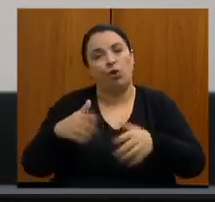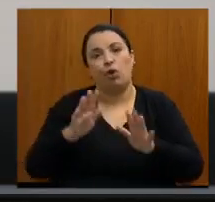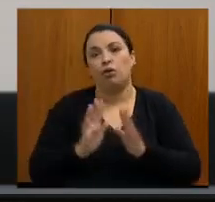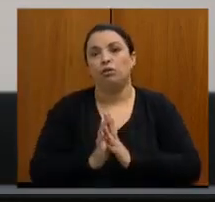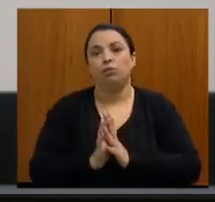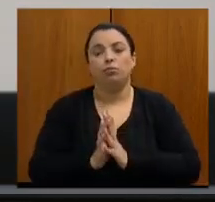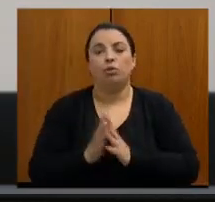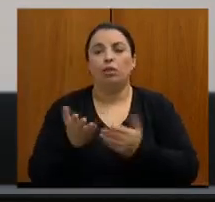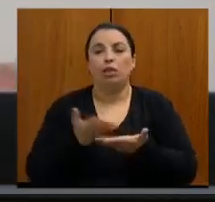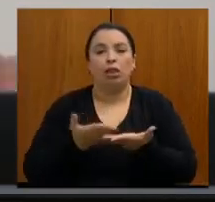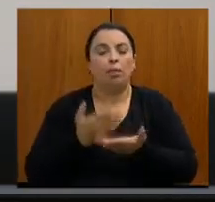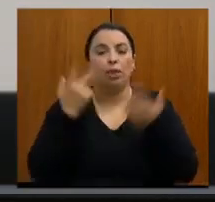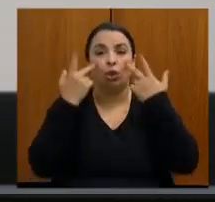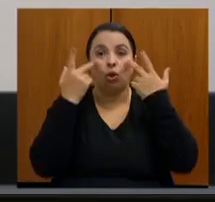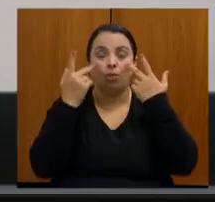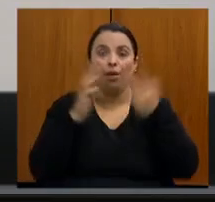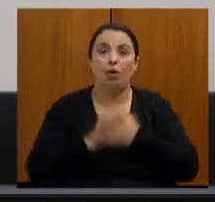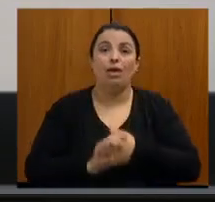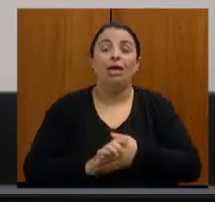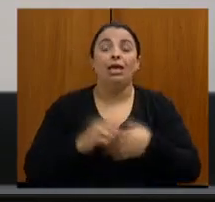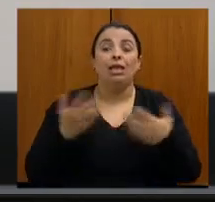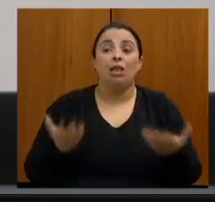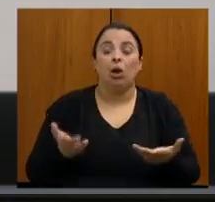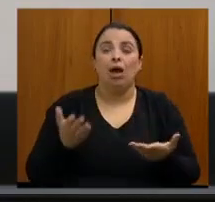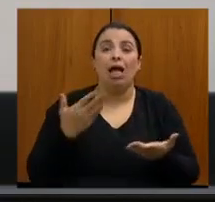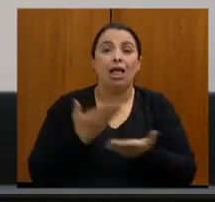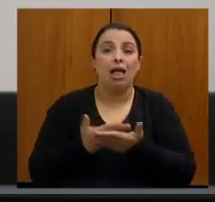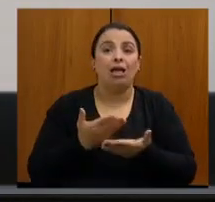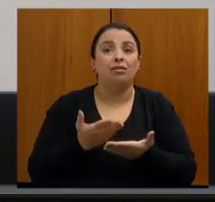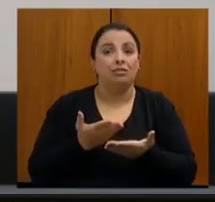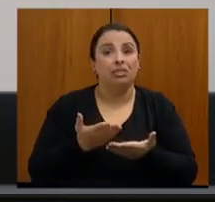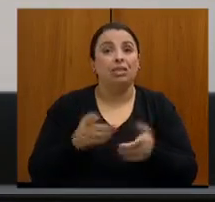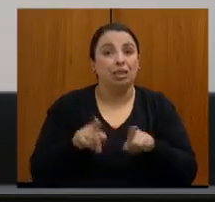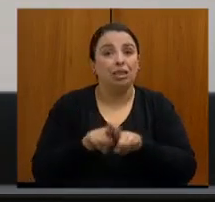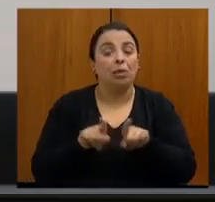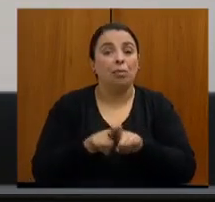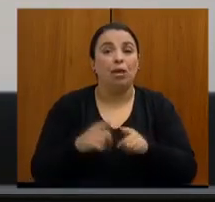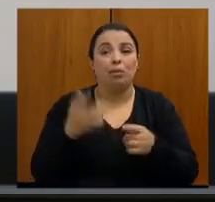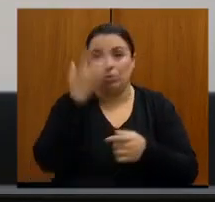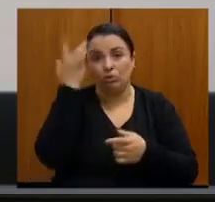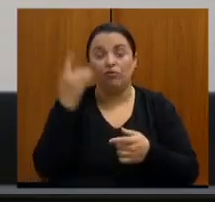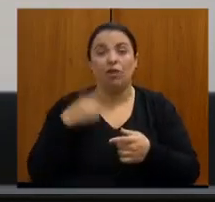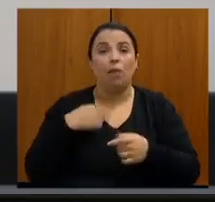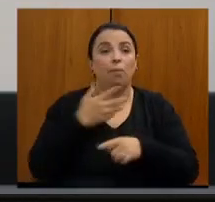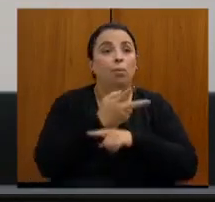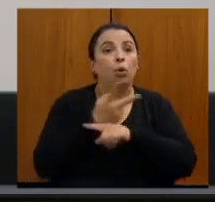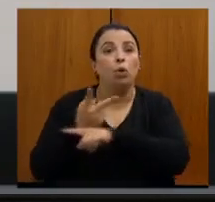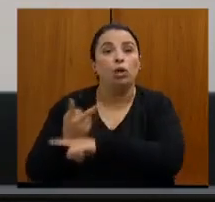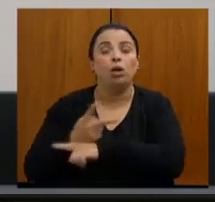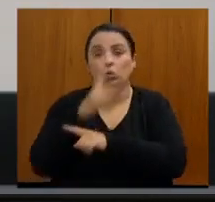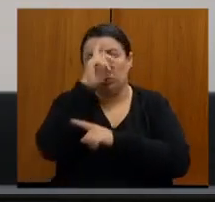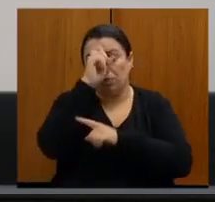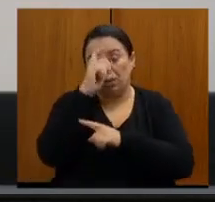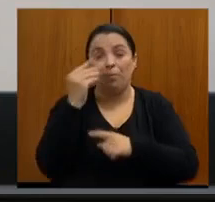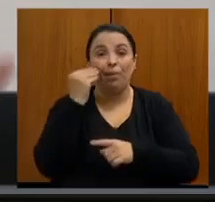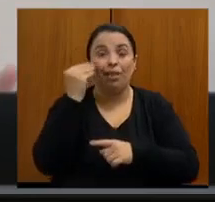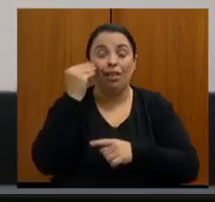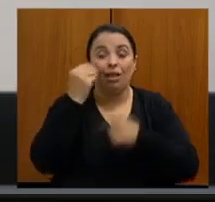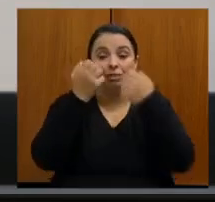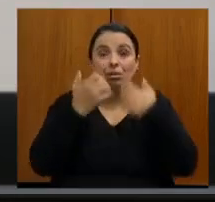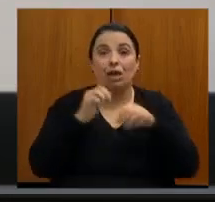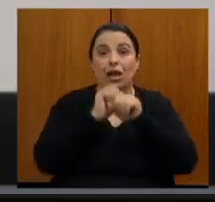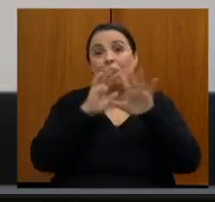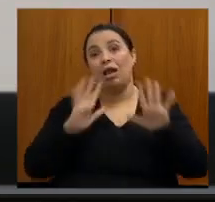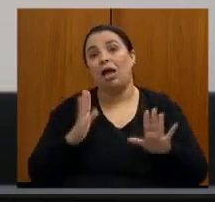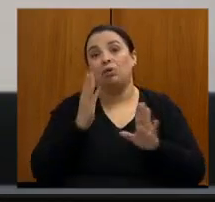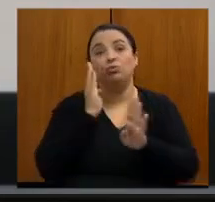na realidade, ele ainda está perambulando em alguns outros hospitais para esclarecer o diagnóstico. Essa é